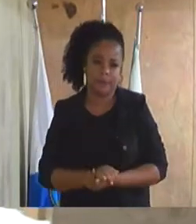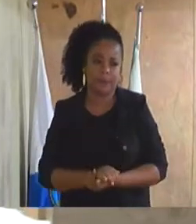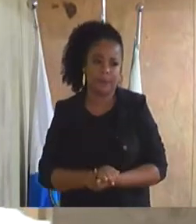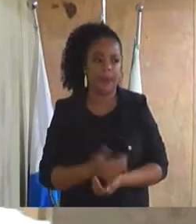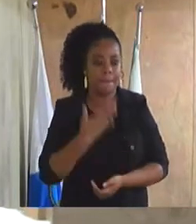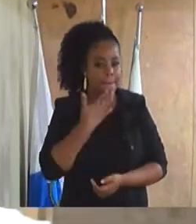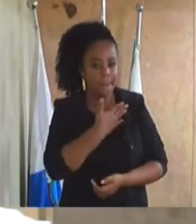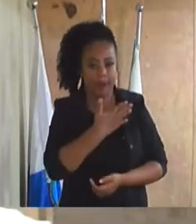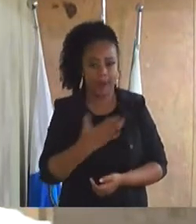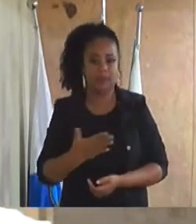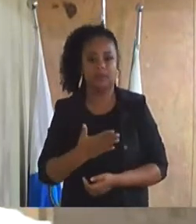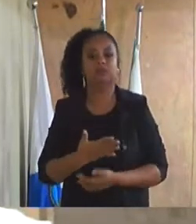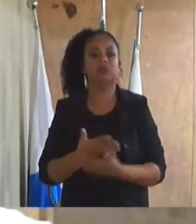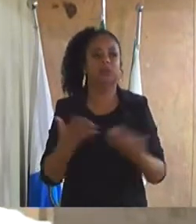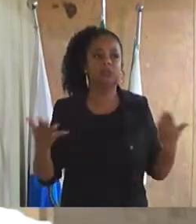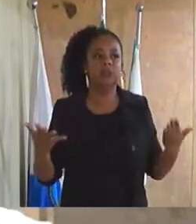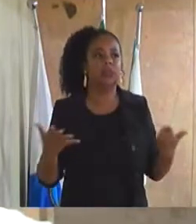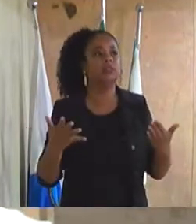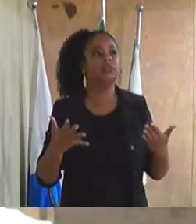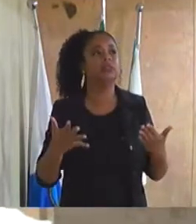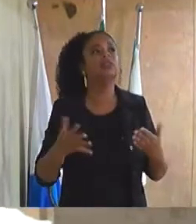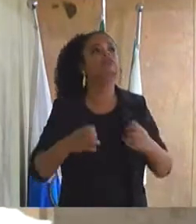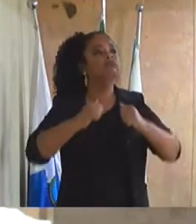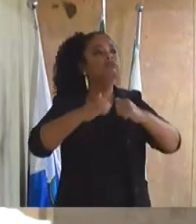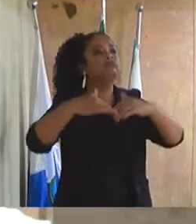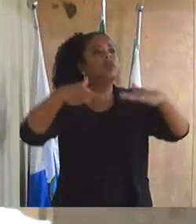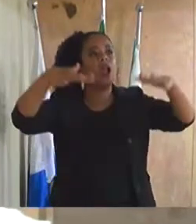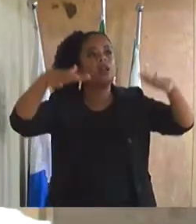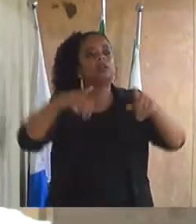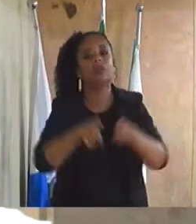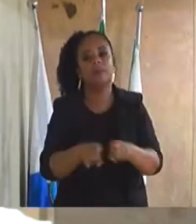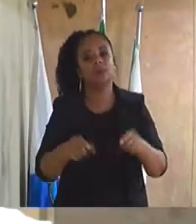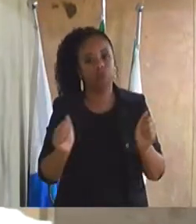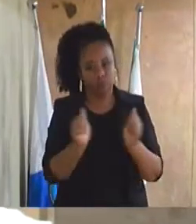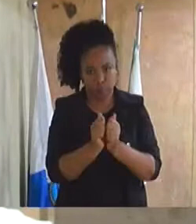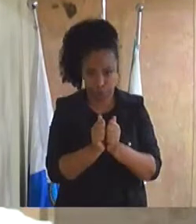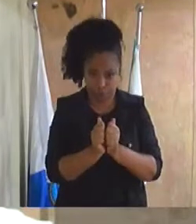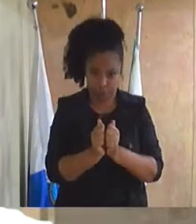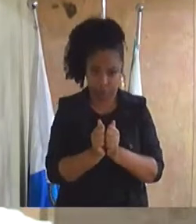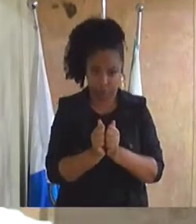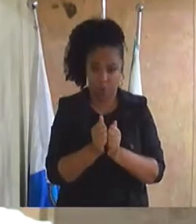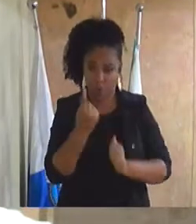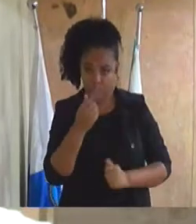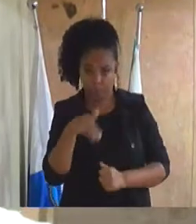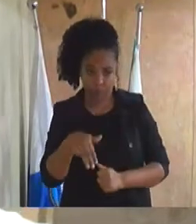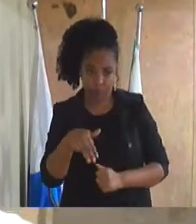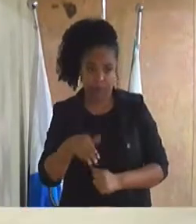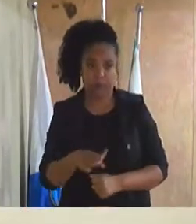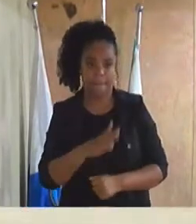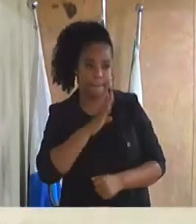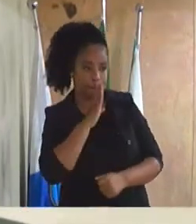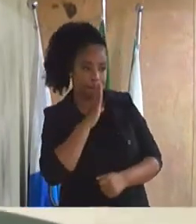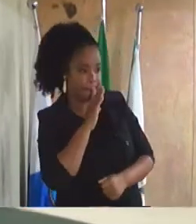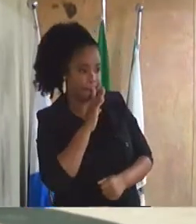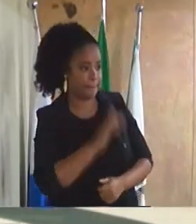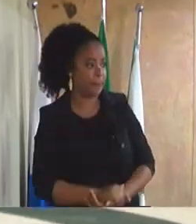peço aos senhores e as senhoras e a galeria que juntos um minuto de silêncio, por favor.